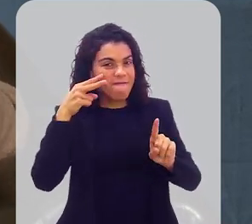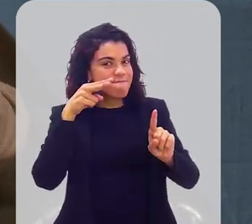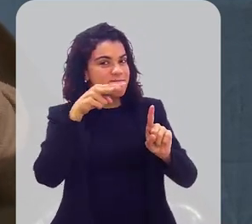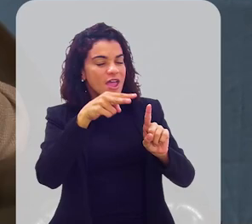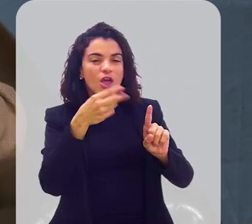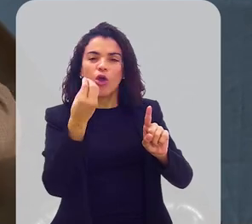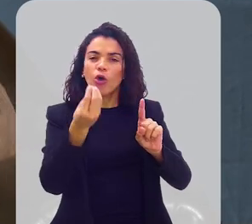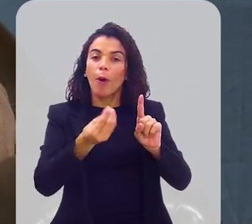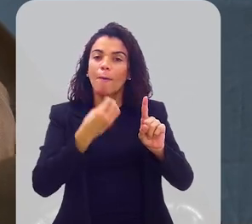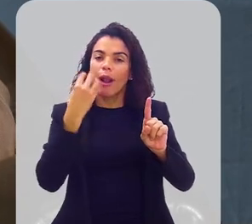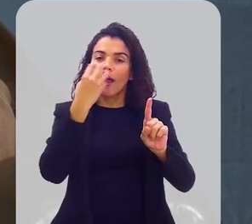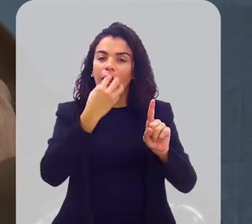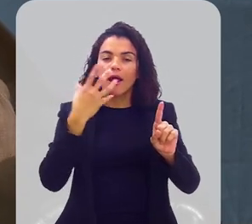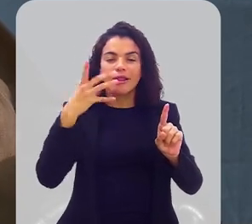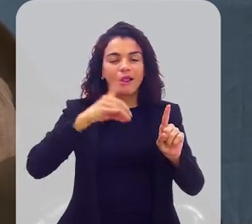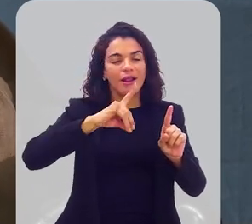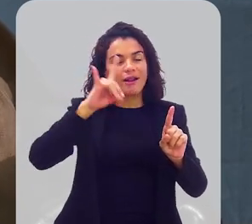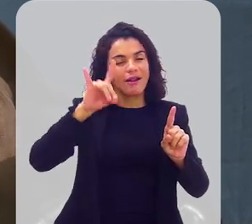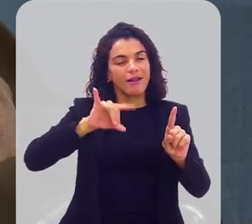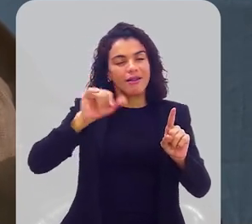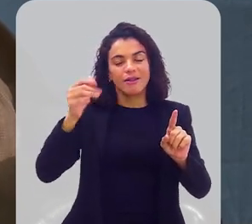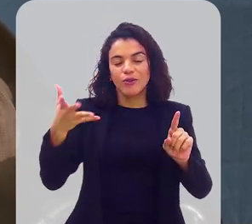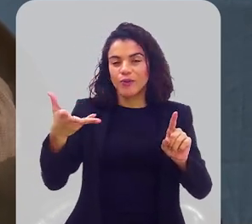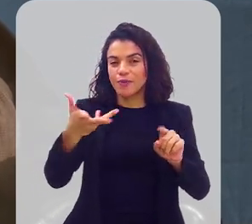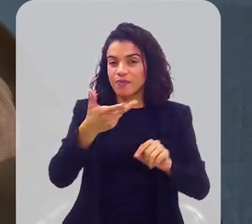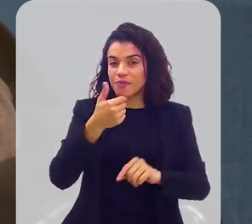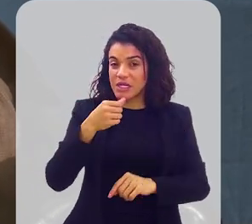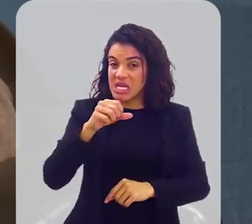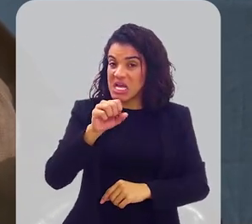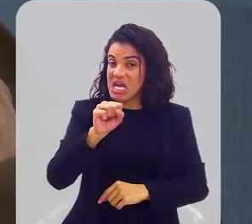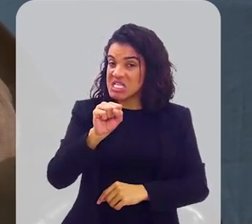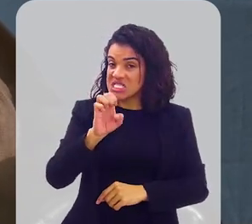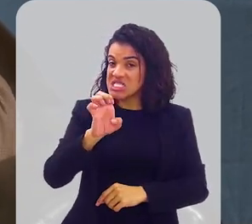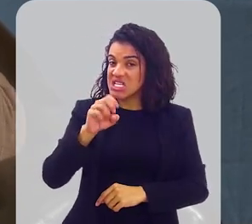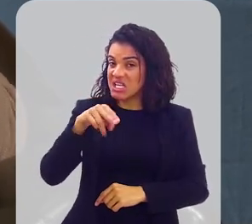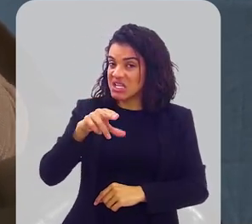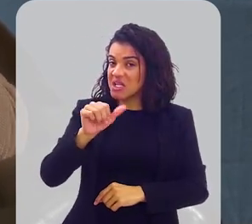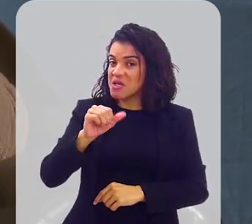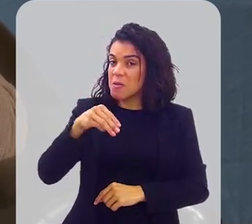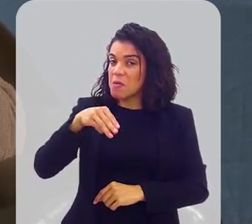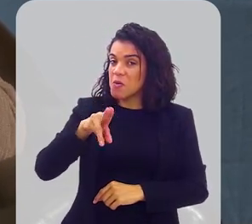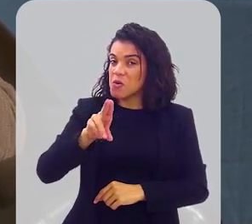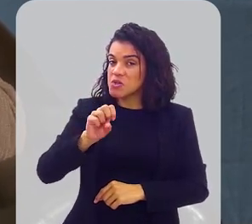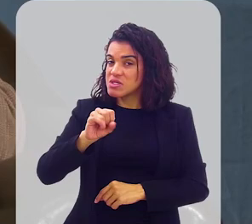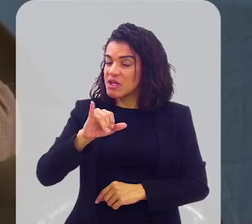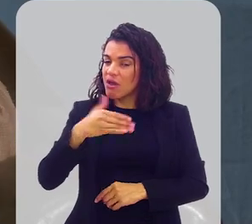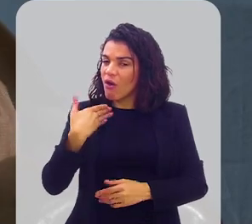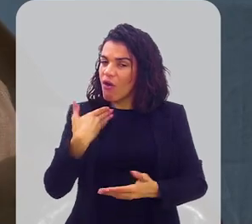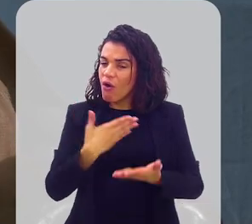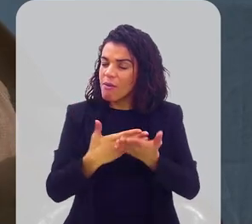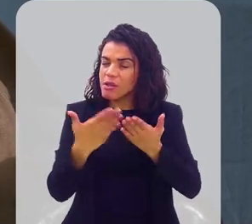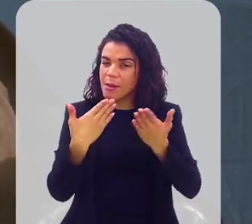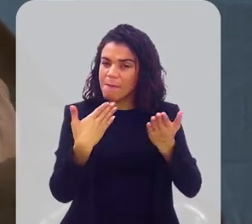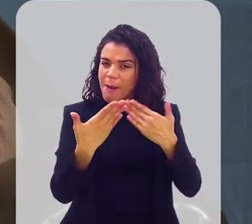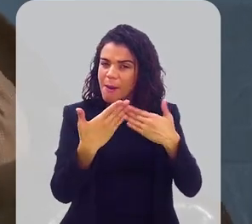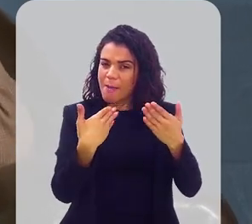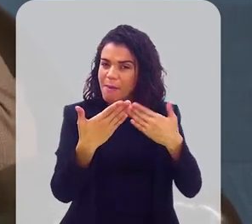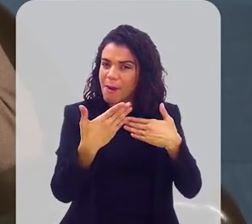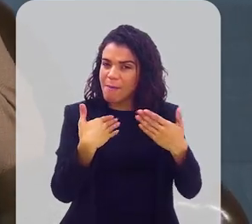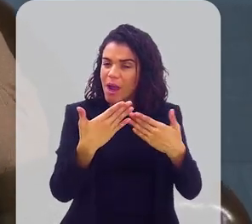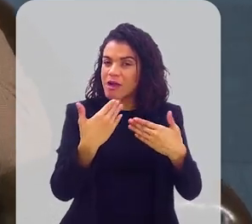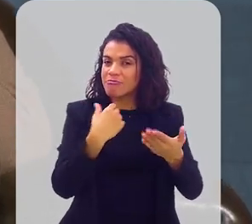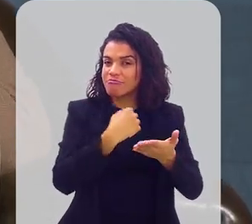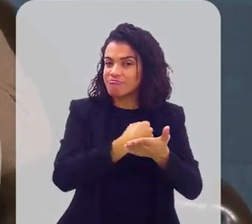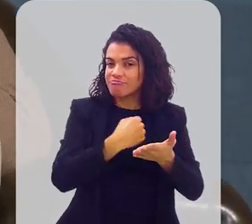ela canta de uma forma linda, a Sena Music parece que já começa uma conversação pra tê-la no seu